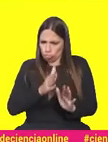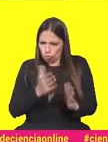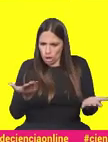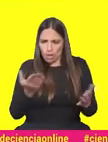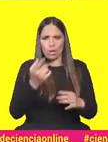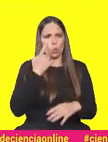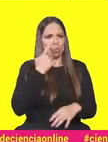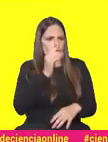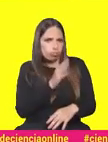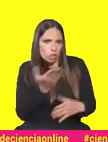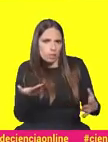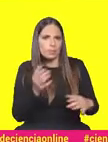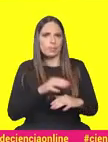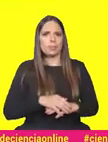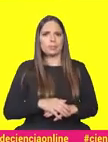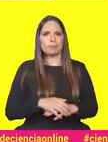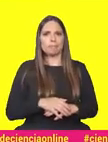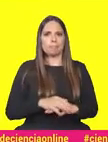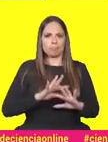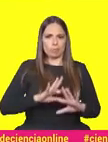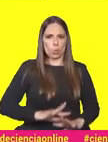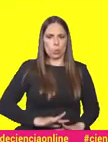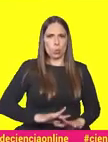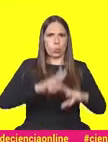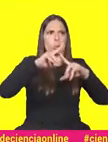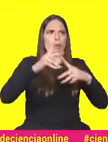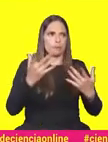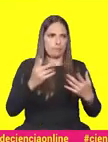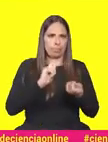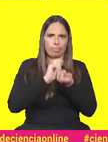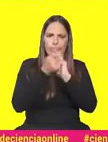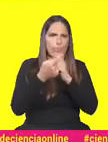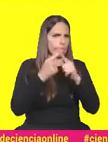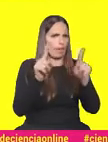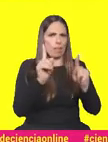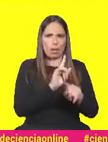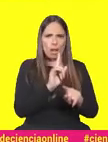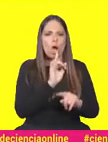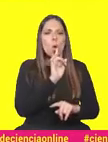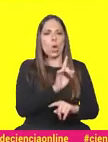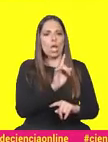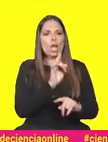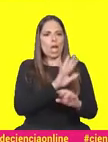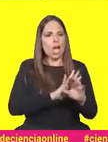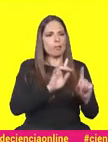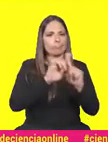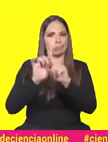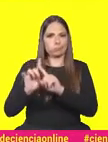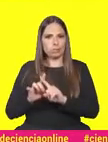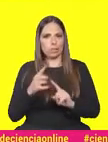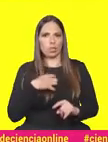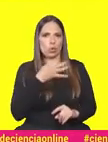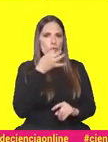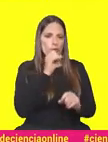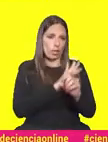o conhecimento já cá está. Não foi desenvolver algo diferente, aquilo que acontece é que houve aqui várias partes. Eu vou falar